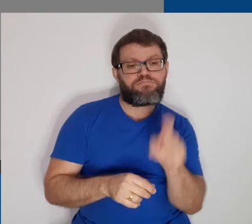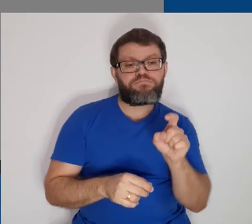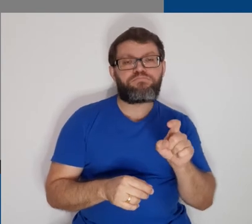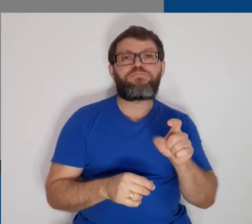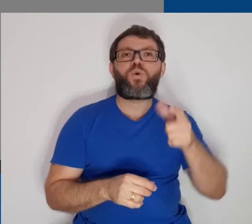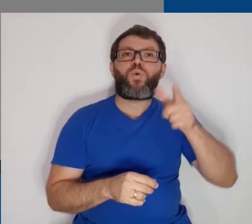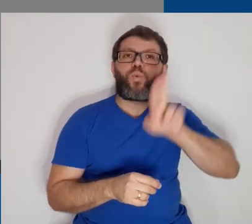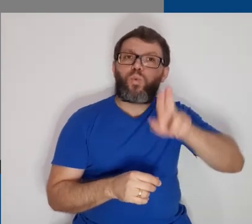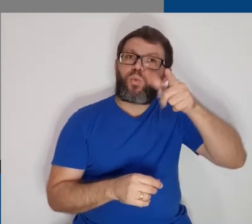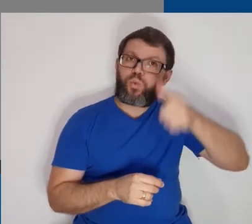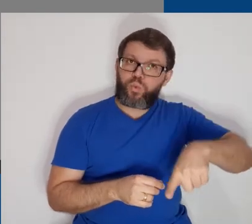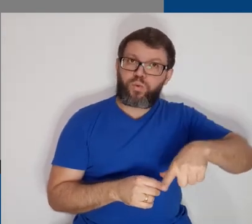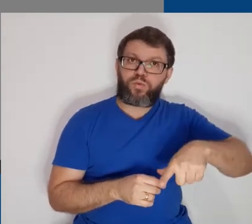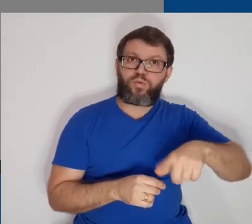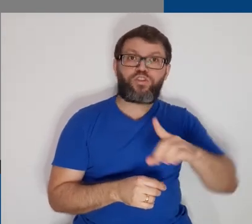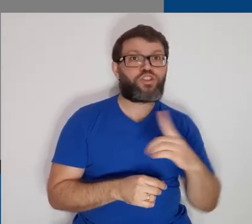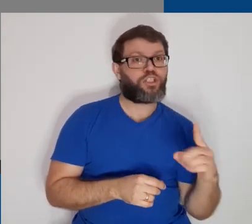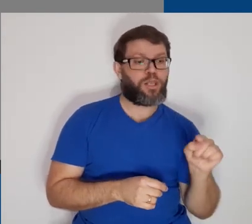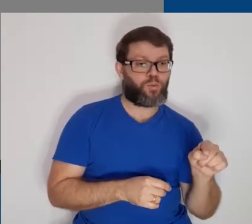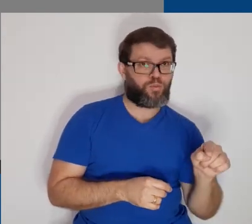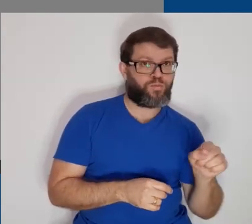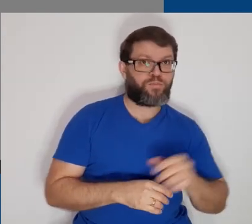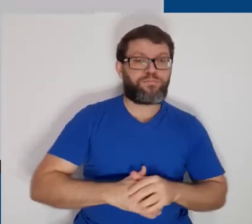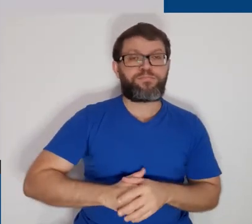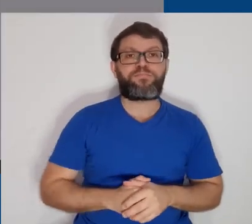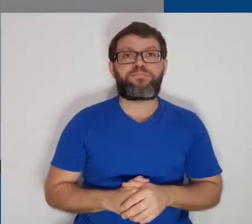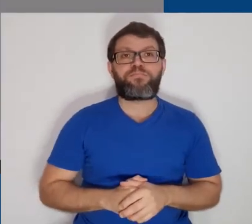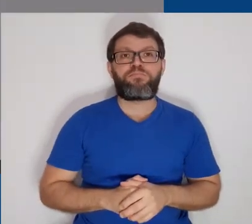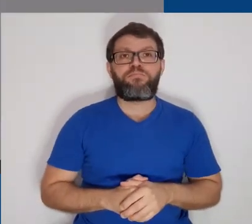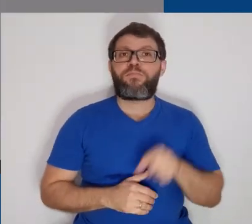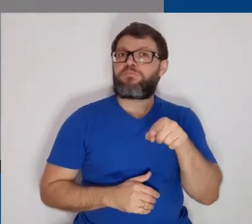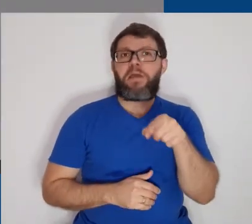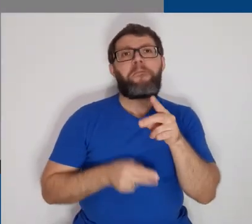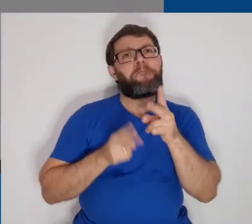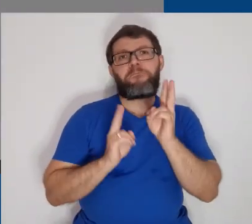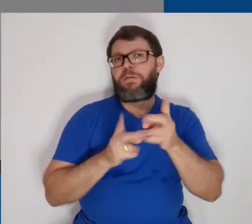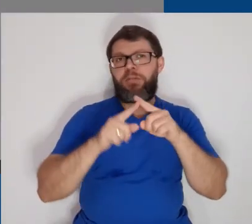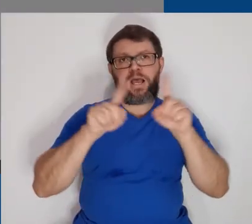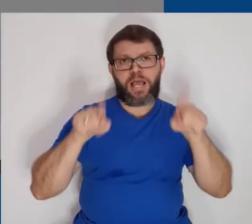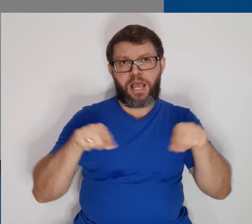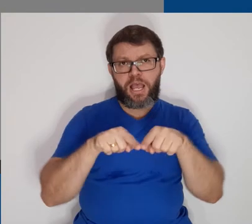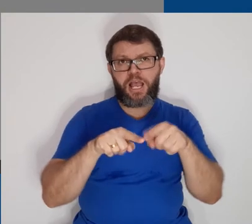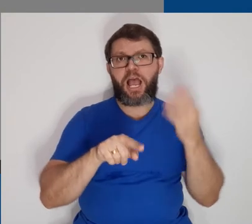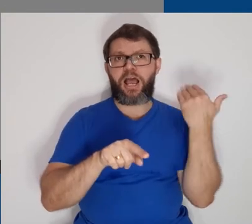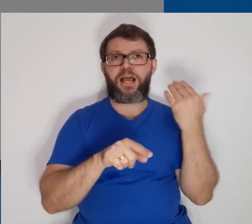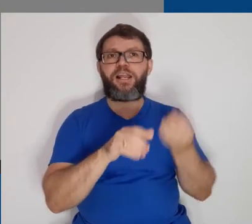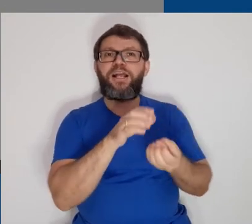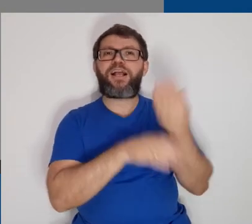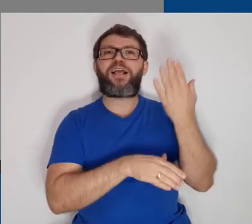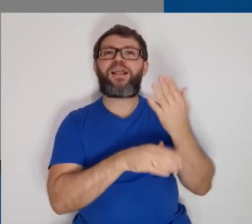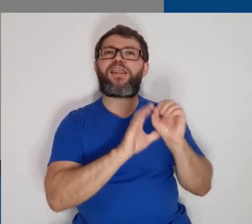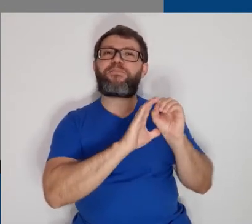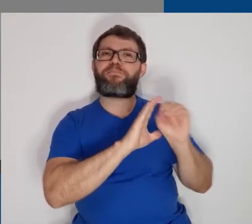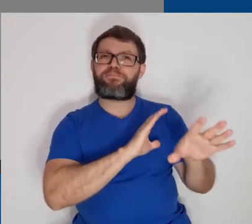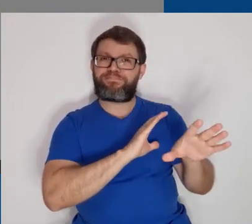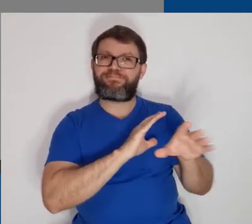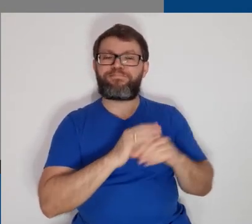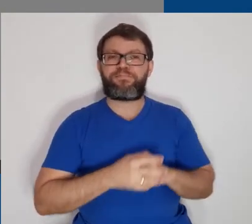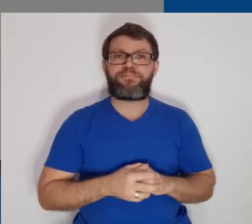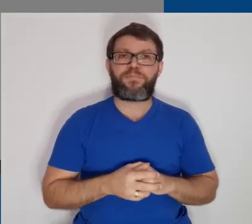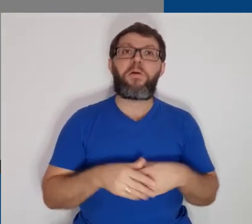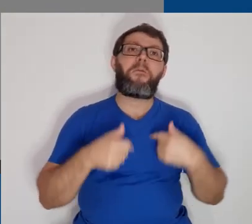reutilizar, na parte inferior direita. Aqui, nós temos a mesma caixa que aparece quando nós criamos uma postagem.